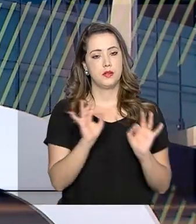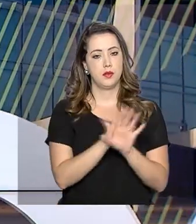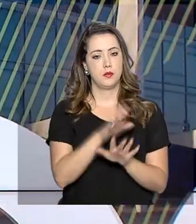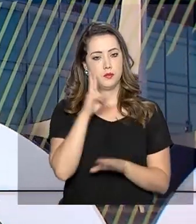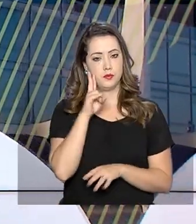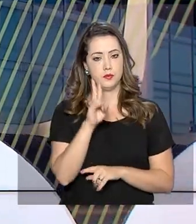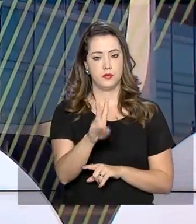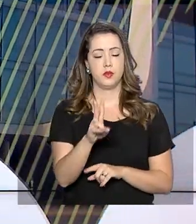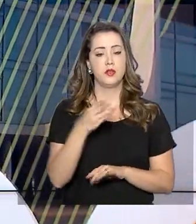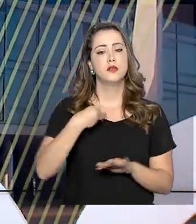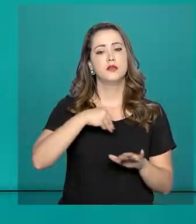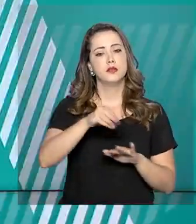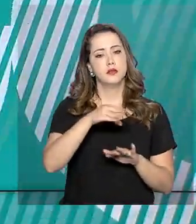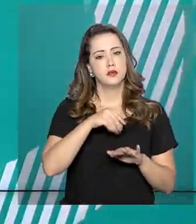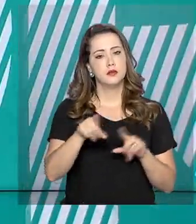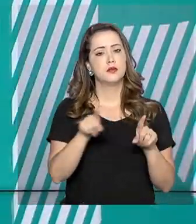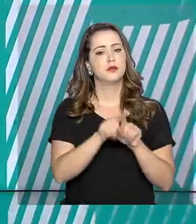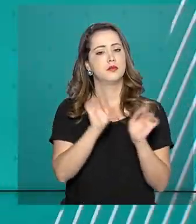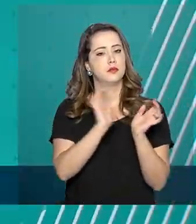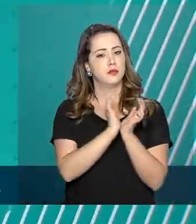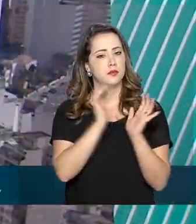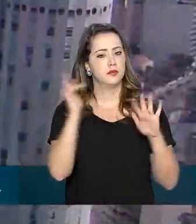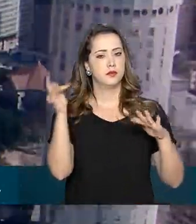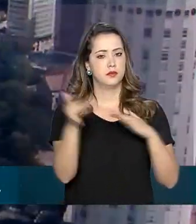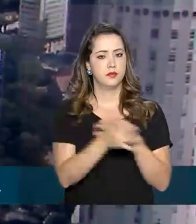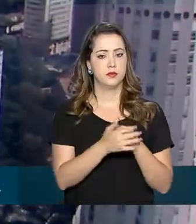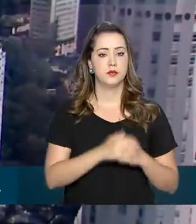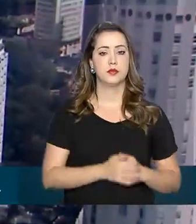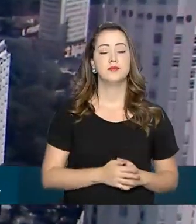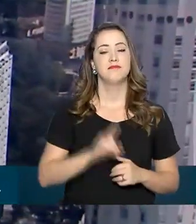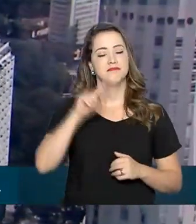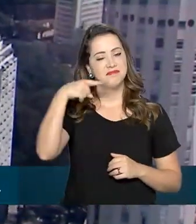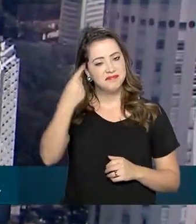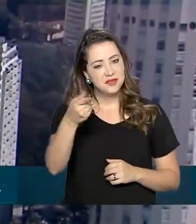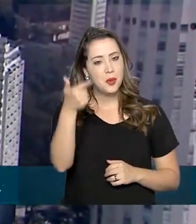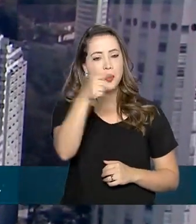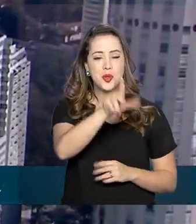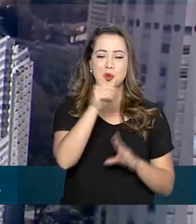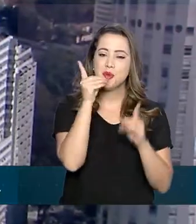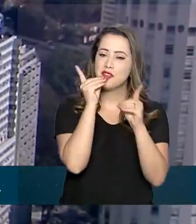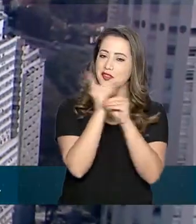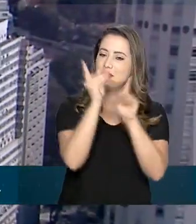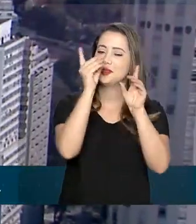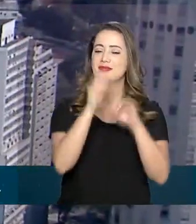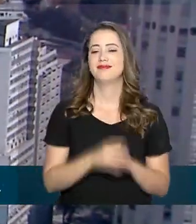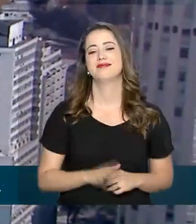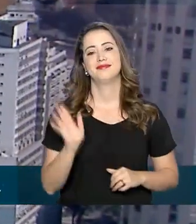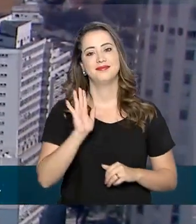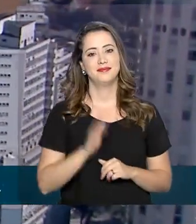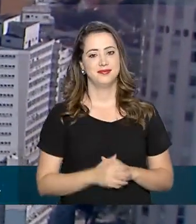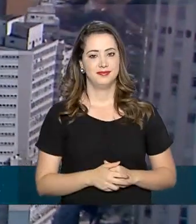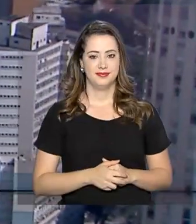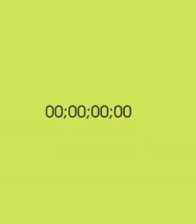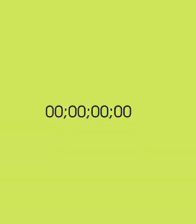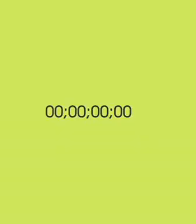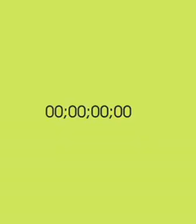termina aqui, mas você pode nos acompanhar também pelas redes sociais. E a gente se encontra na próxima edição. Até lá!